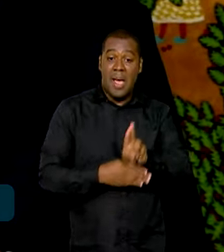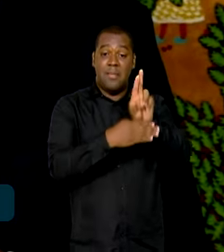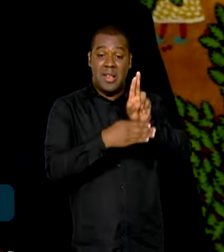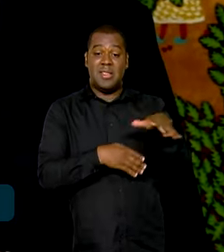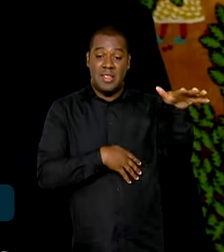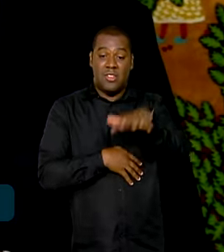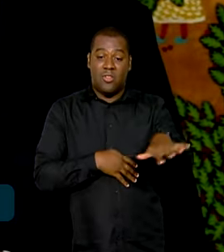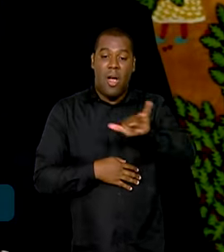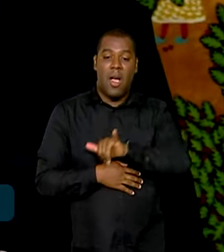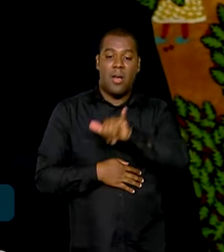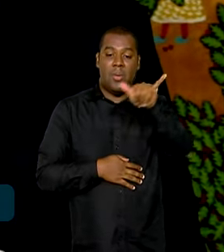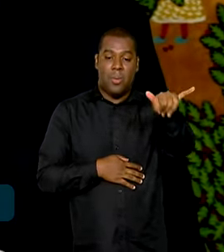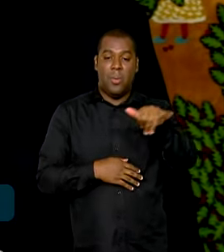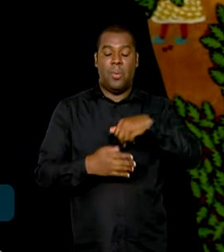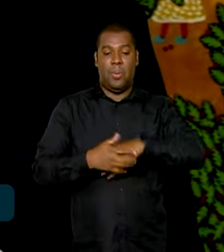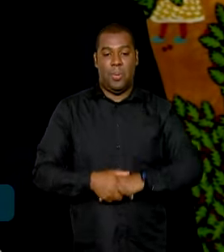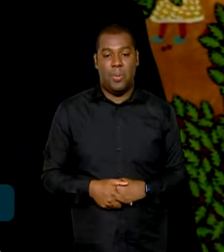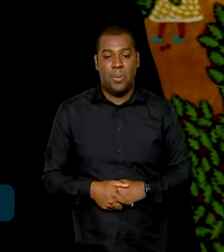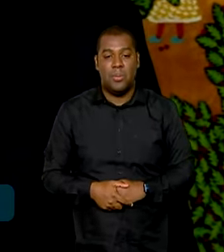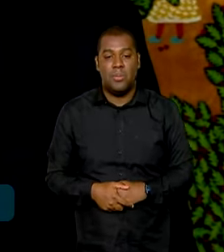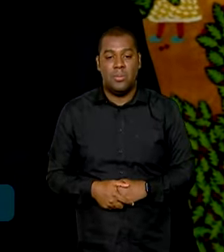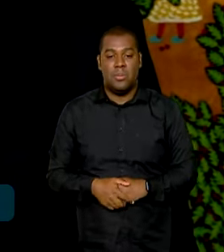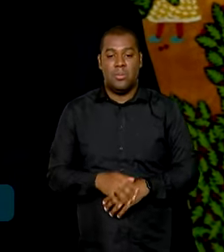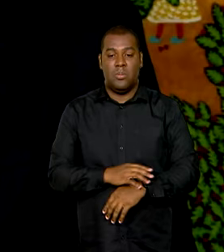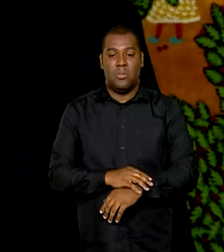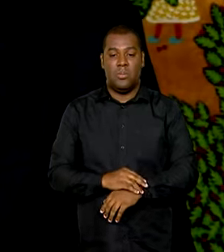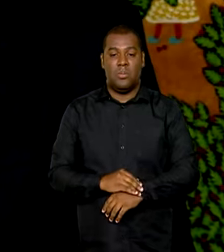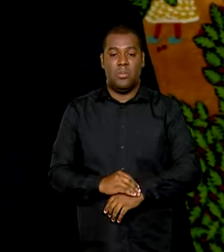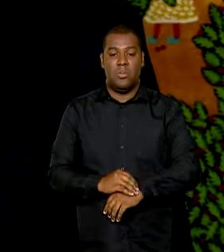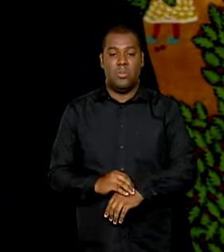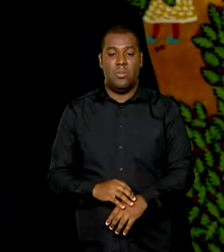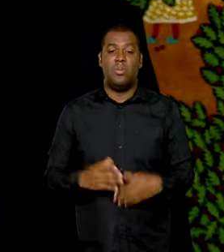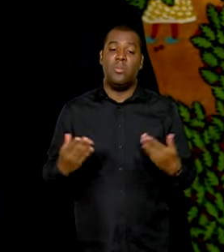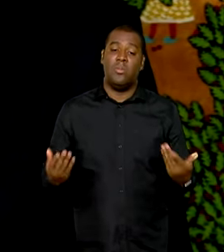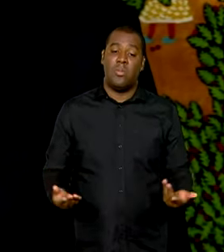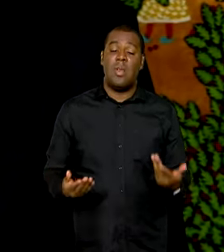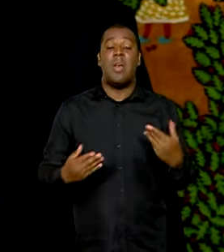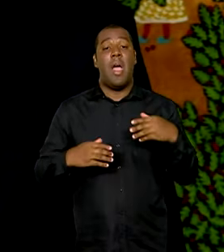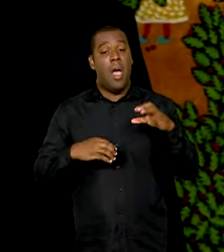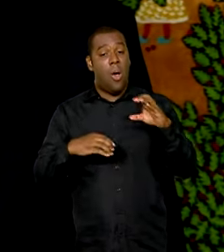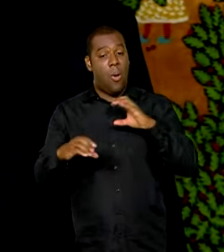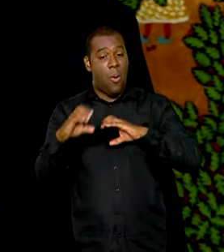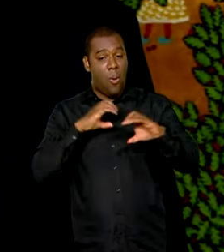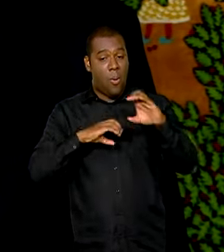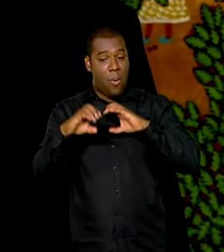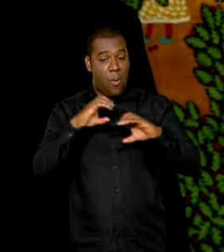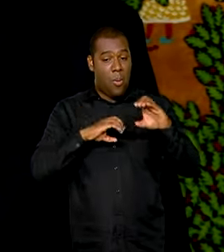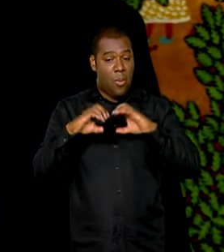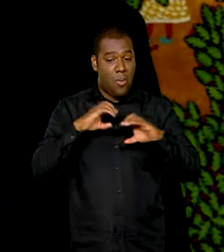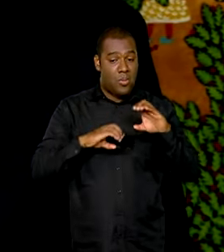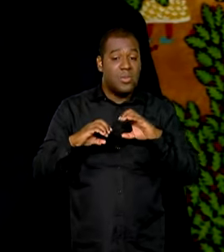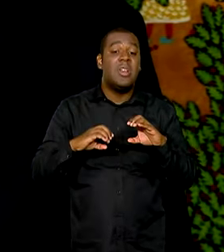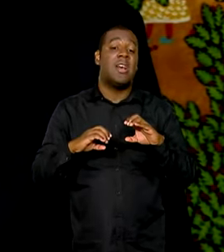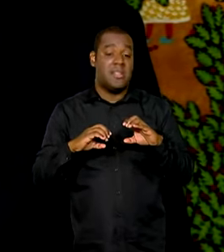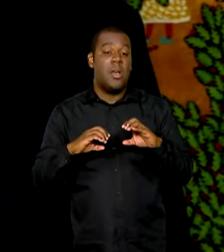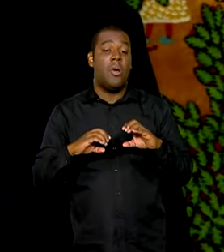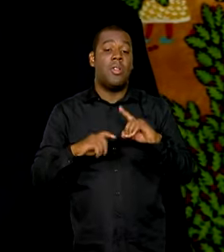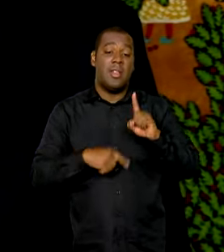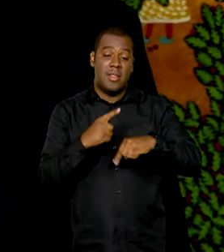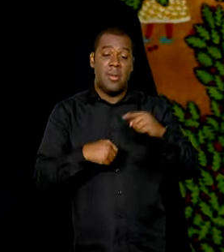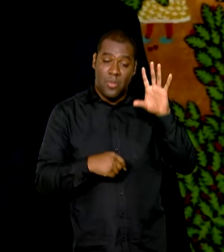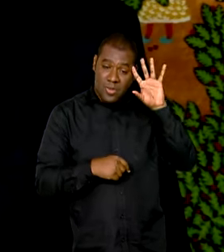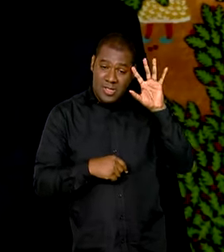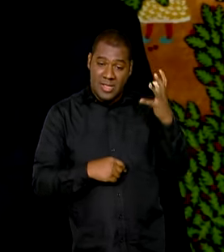Estão acontecendo essas conversas ainda de construção do cenário, construção das soluções para que a gente possa,